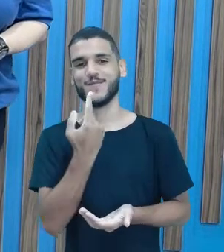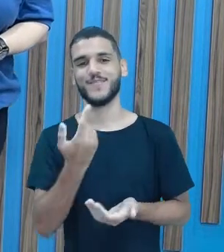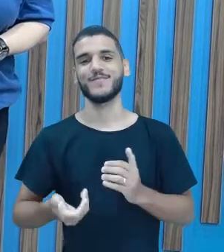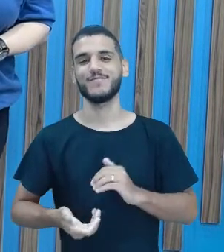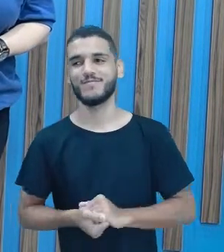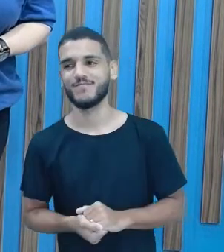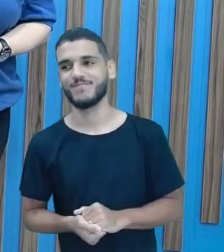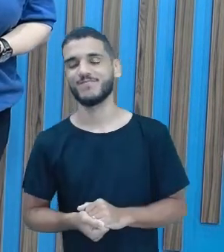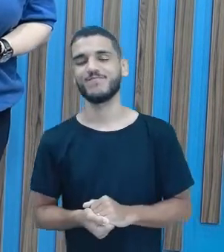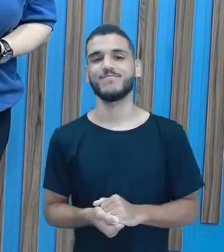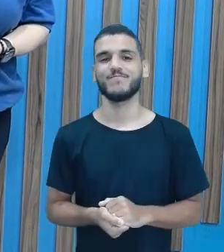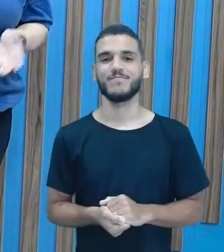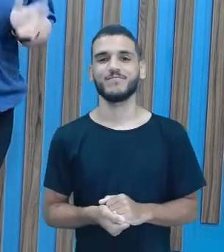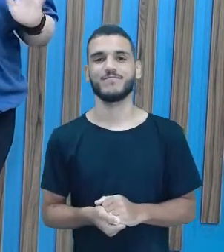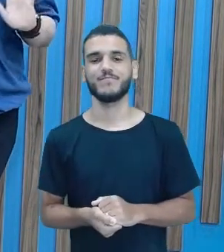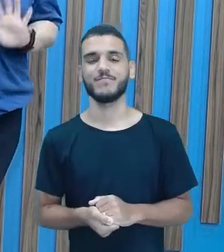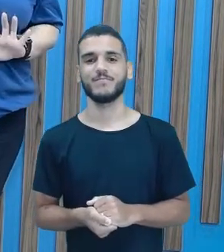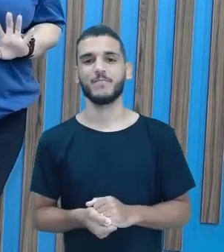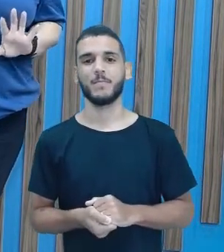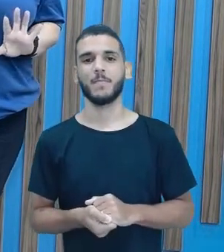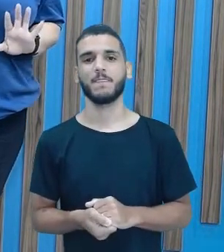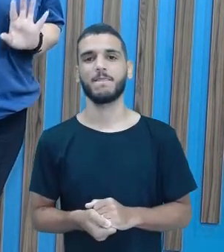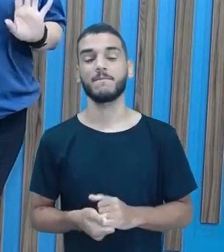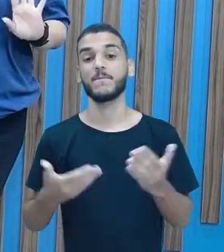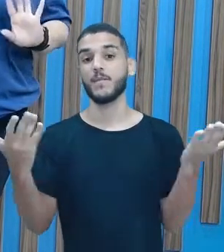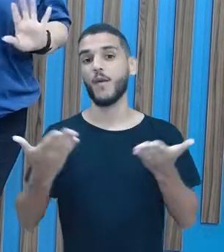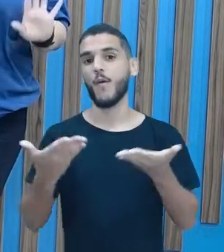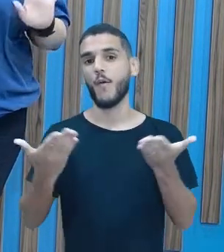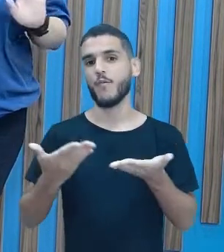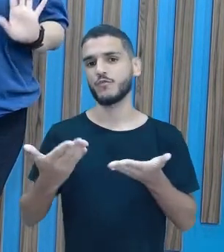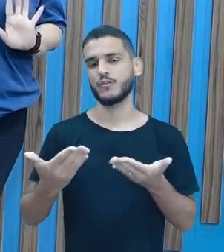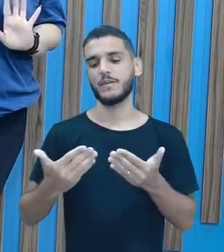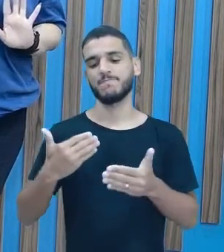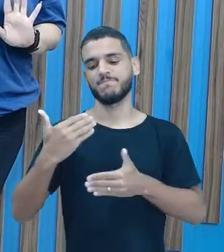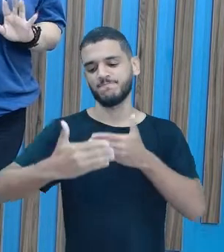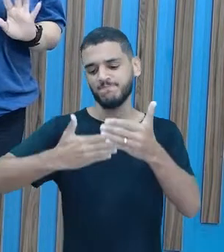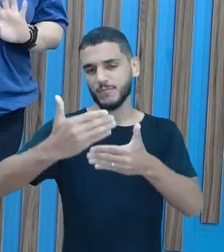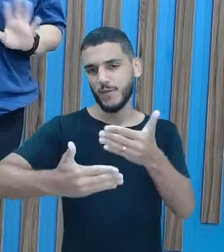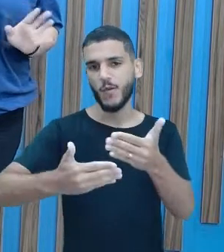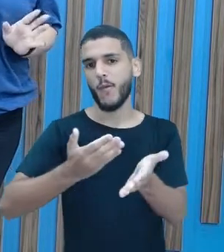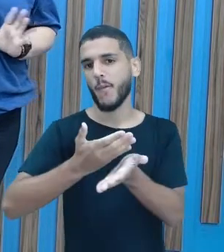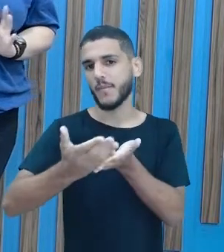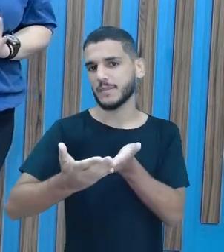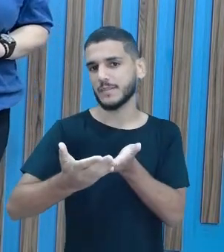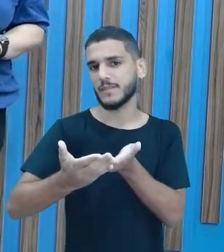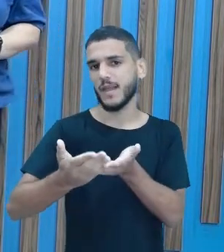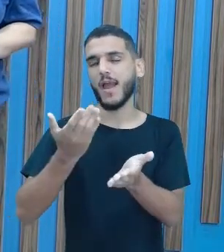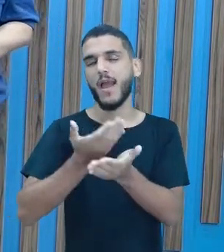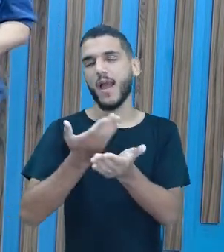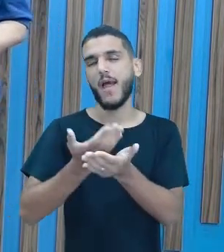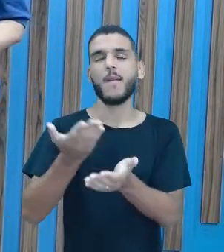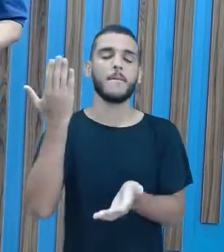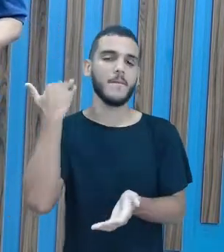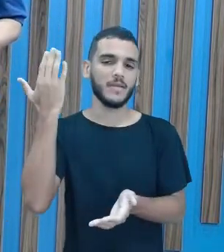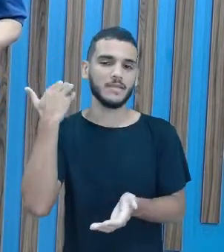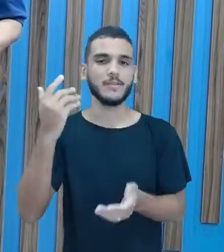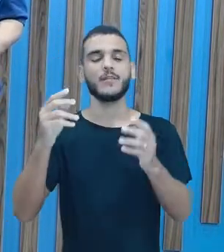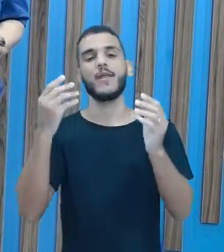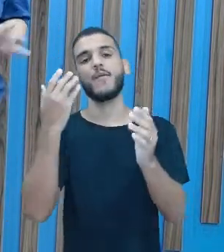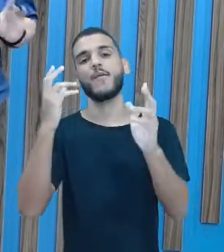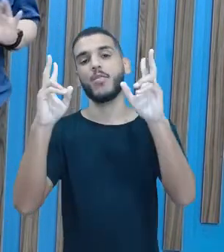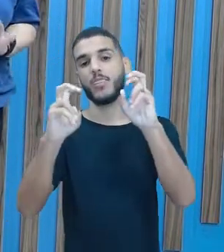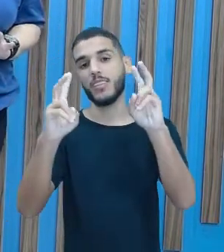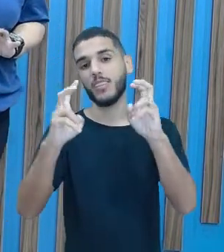E hoje, gente, a gente vai continuar aí. Começamos na aula passada com saneamento básico, não foi?